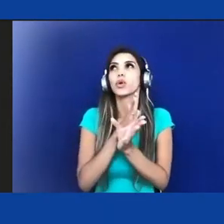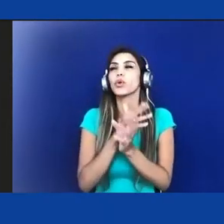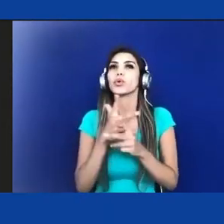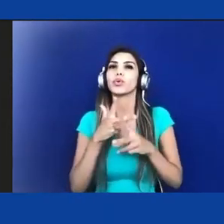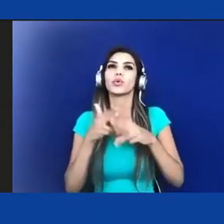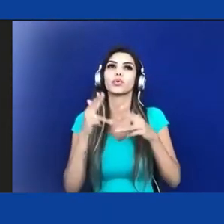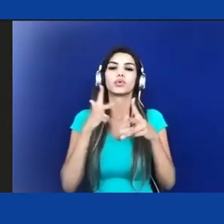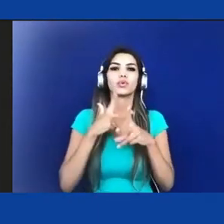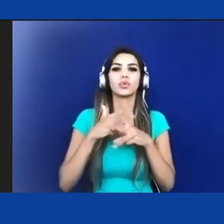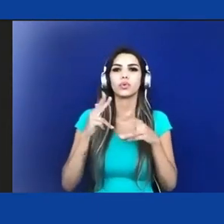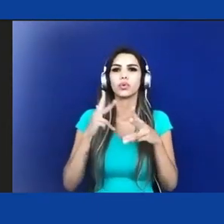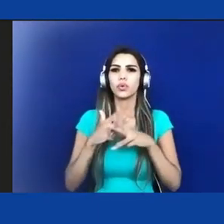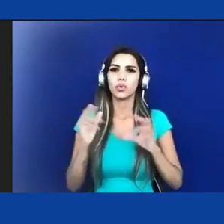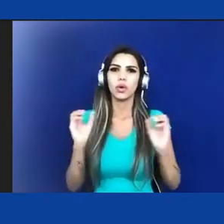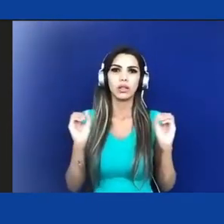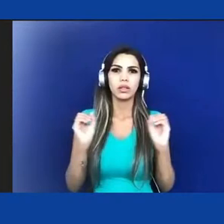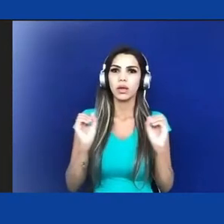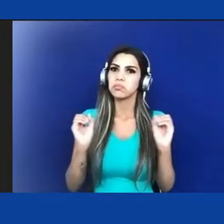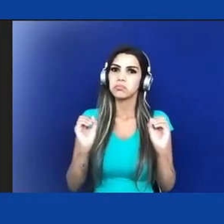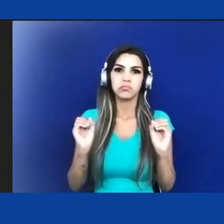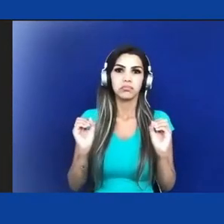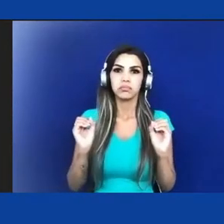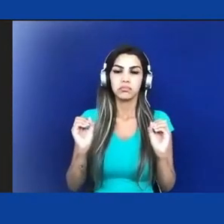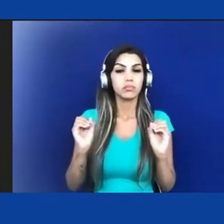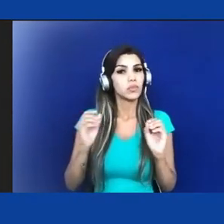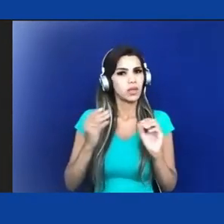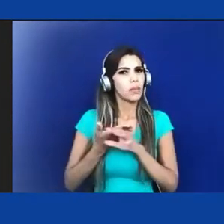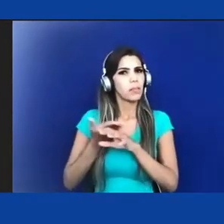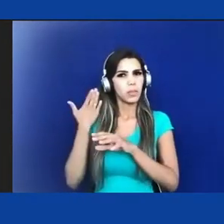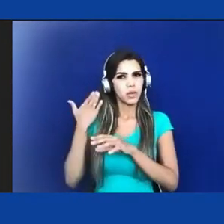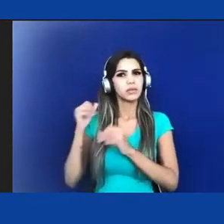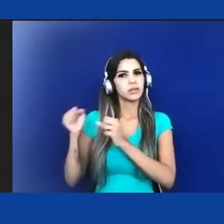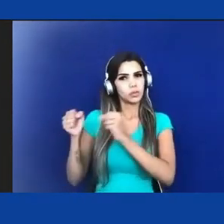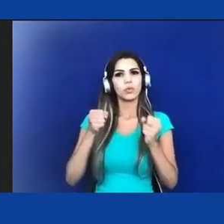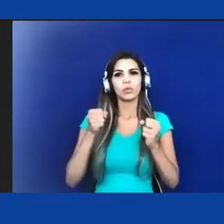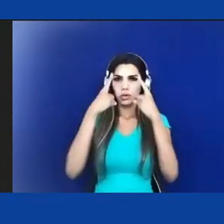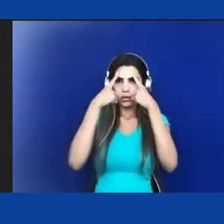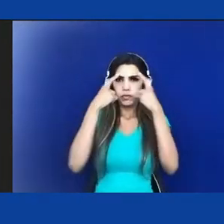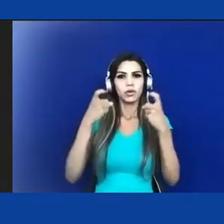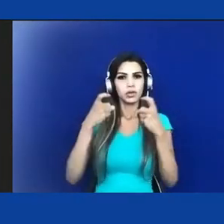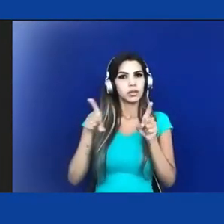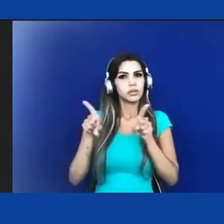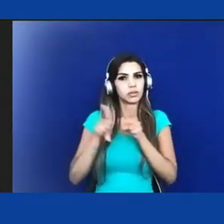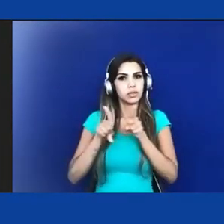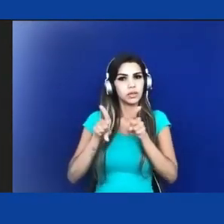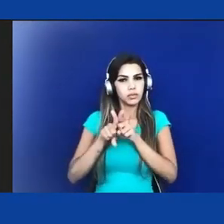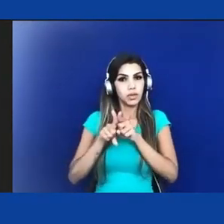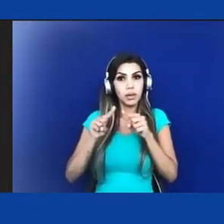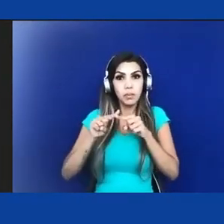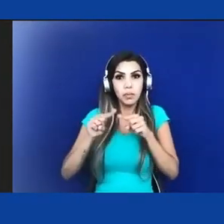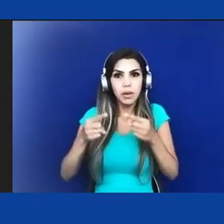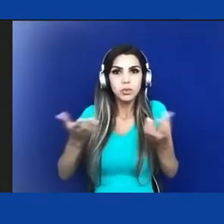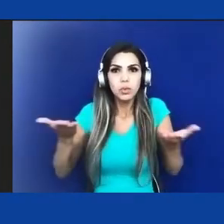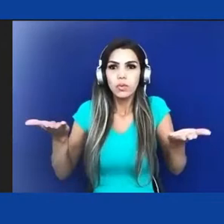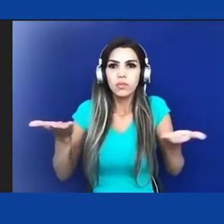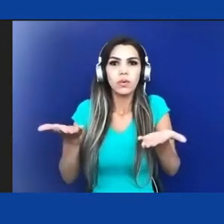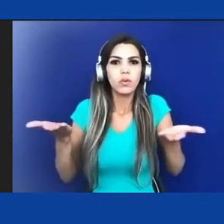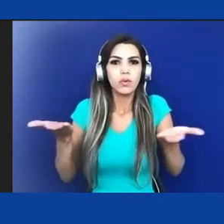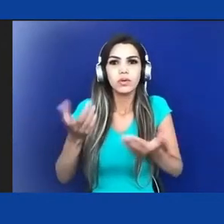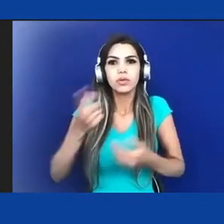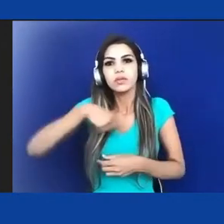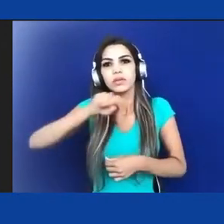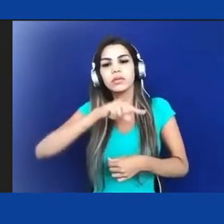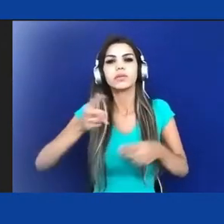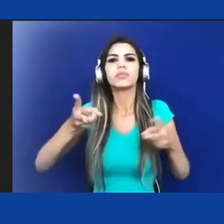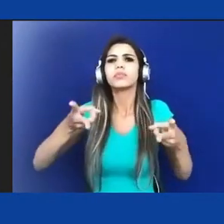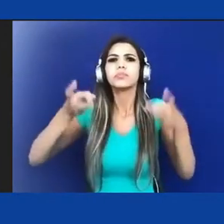violento em outras épocas, não é isso. Mas, hoje, o que a gente vê é não